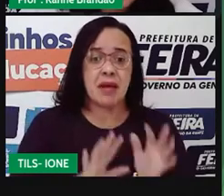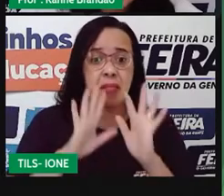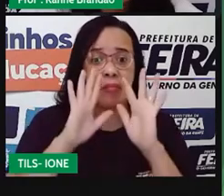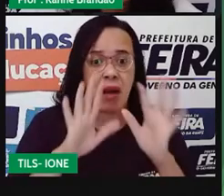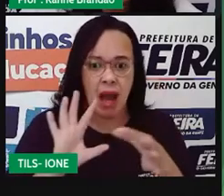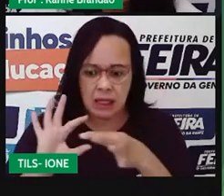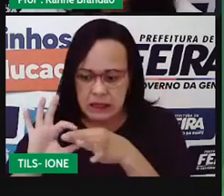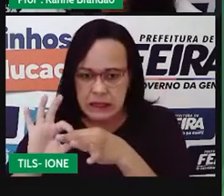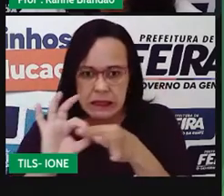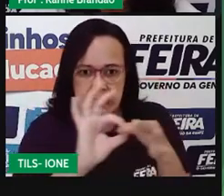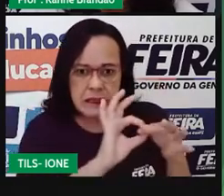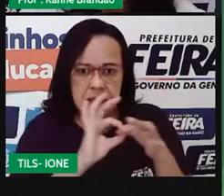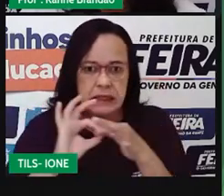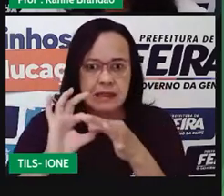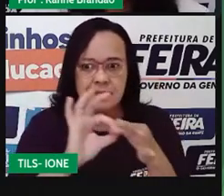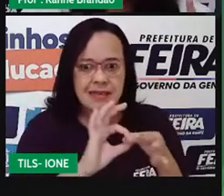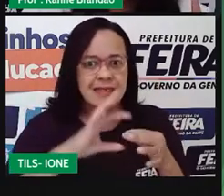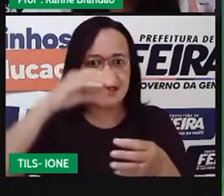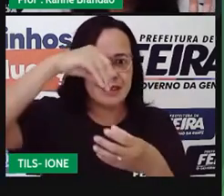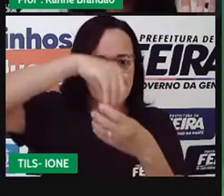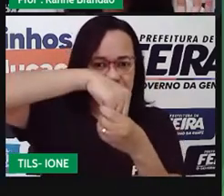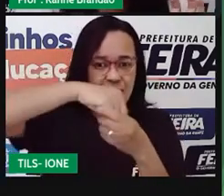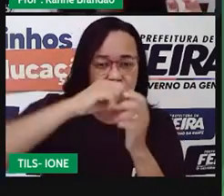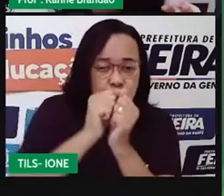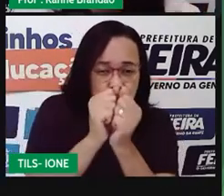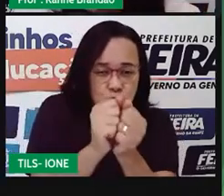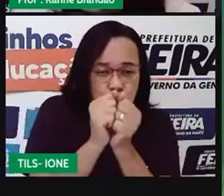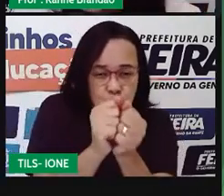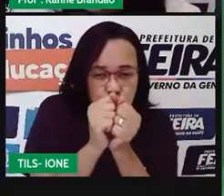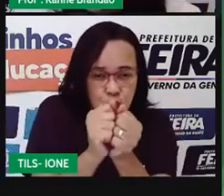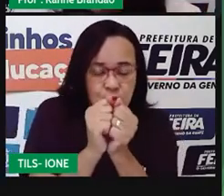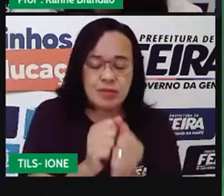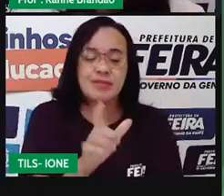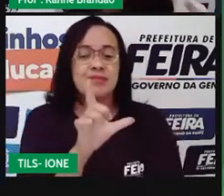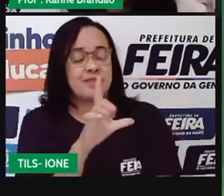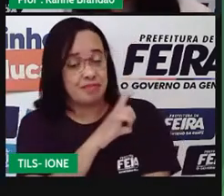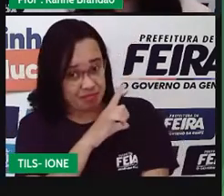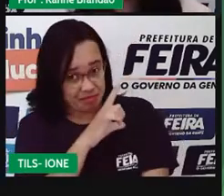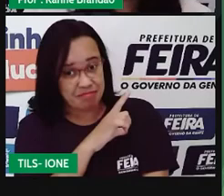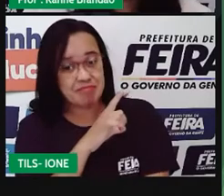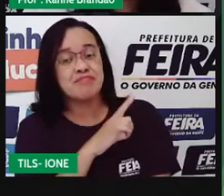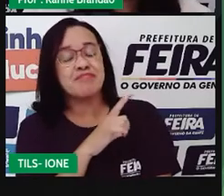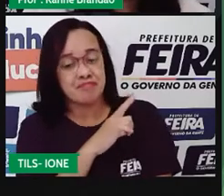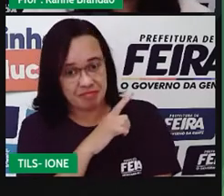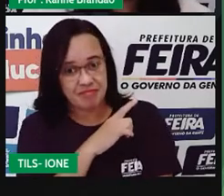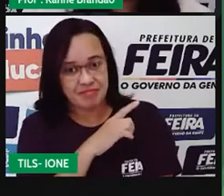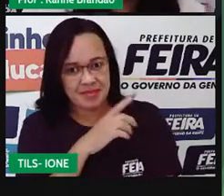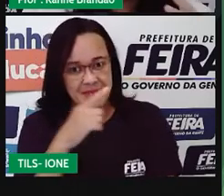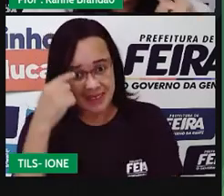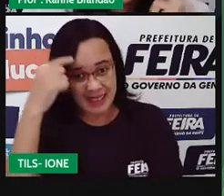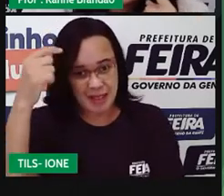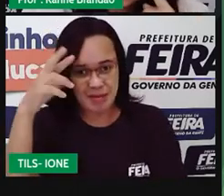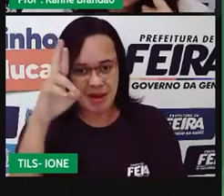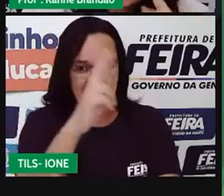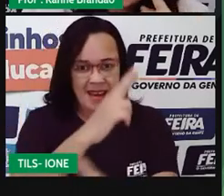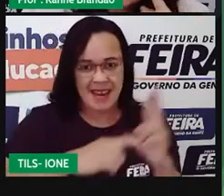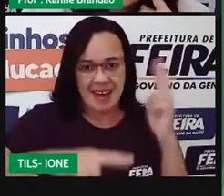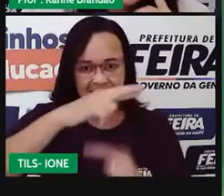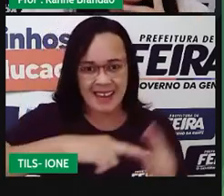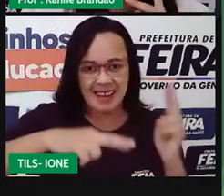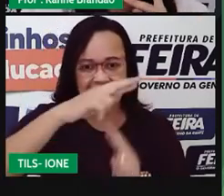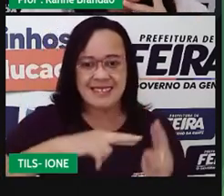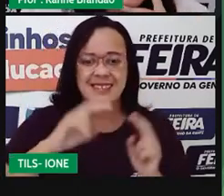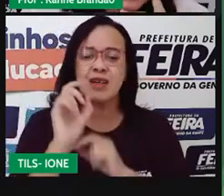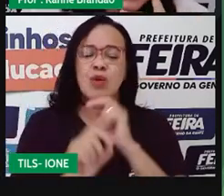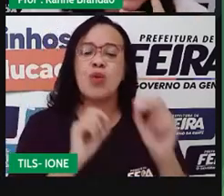fisicamente. Olha só. Estão unidos fisicamente. Relação intraspecífica. Harmônica.